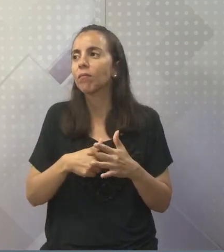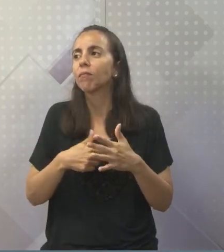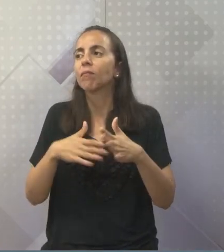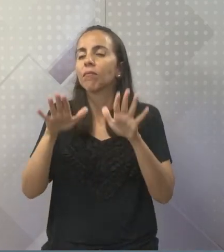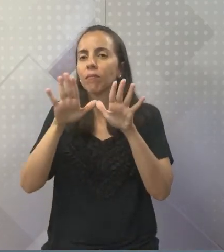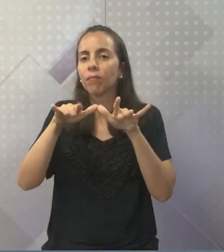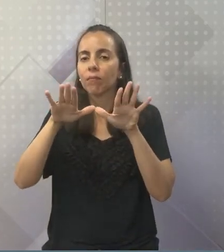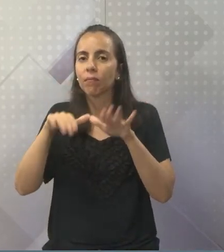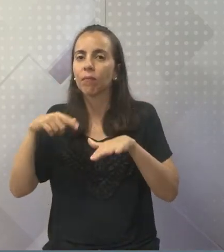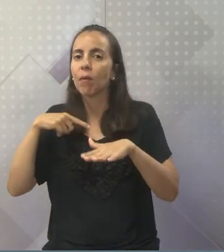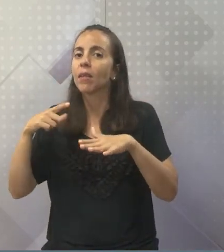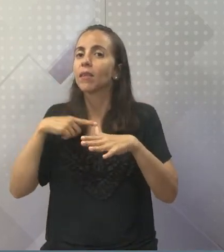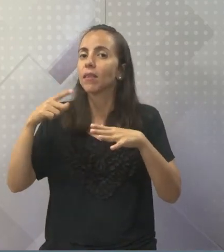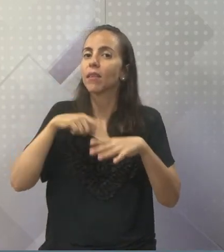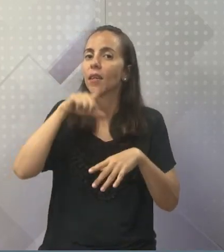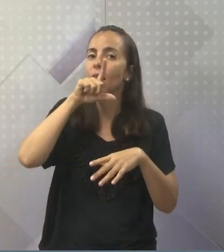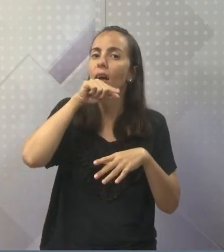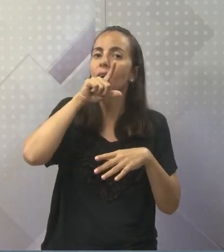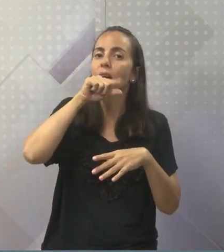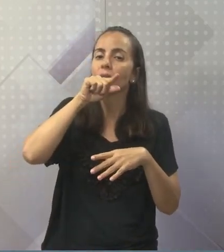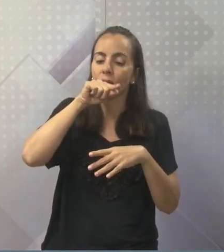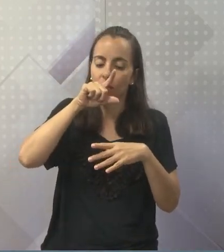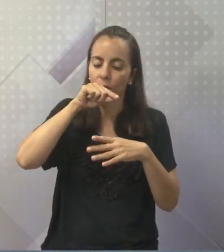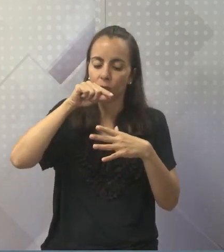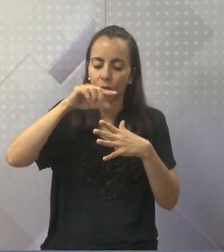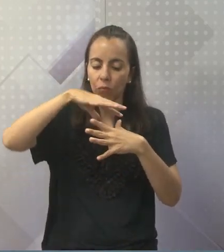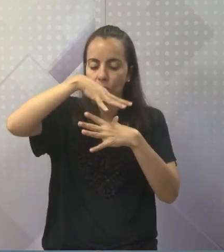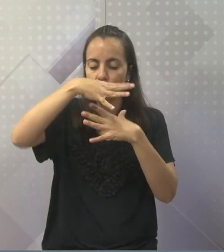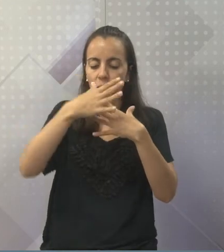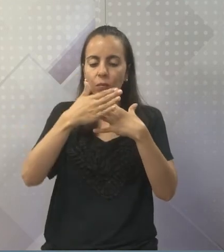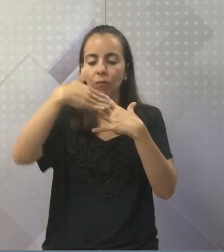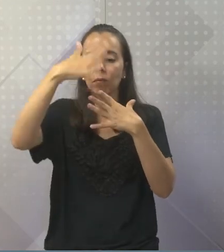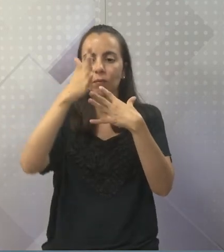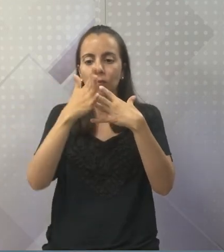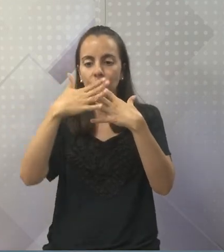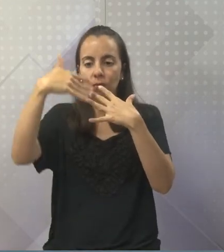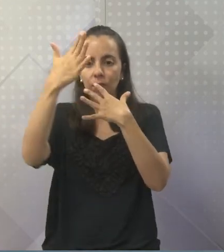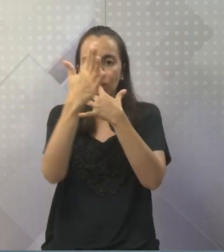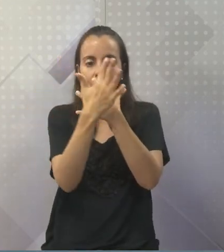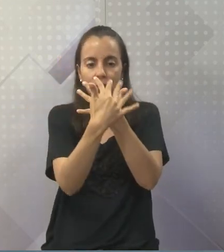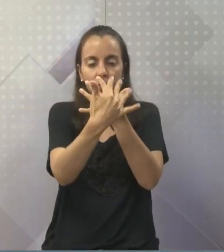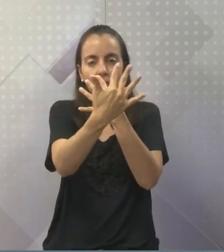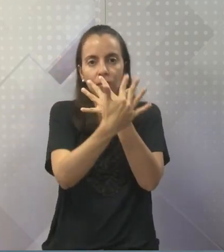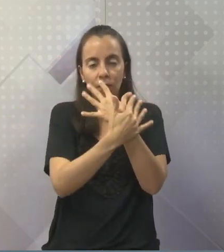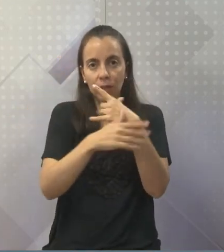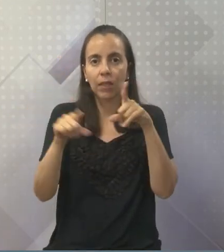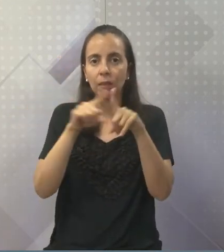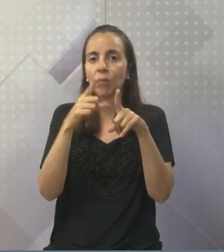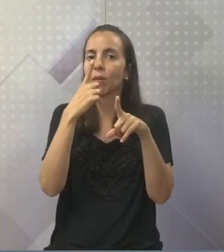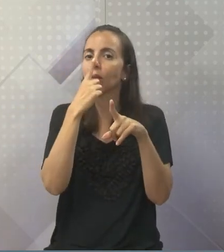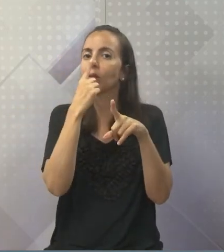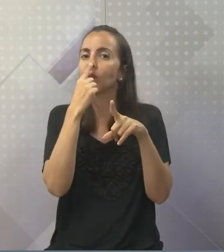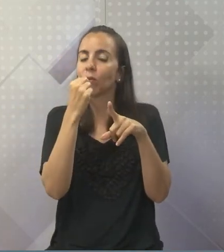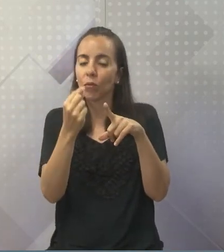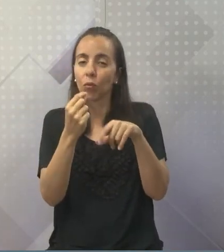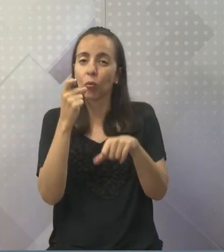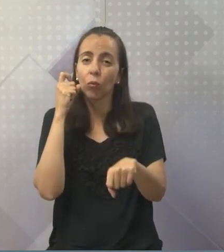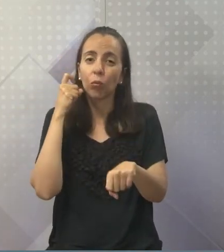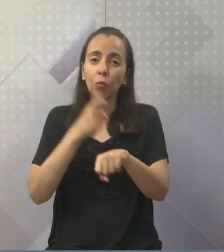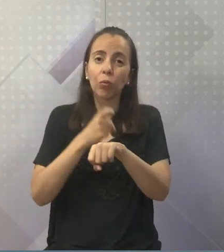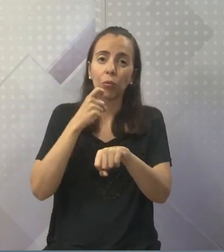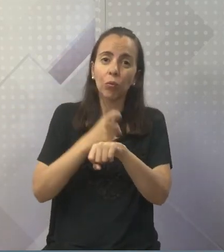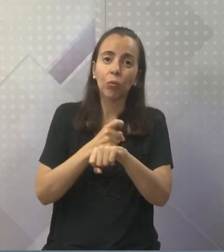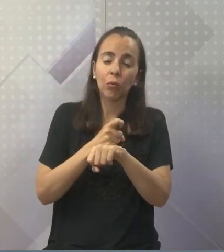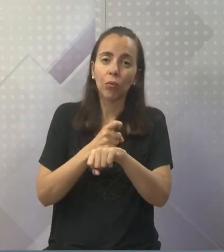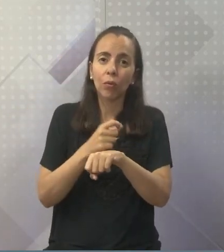de penas e a presença de um bico duro. Todo animal que tiver penas e um bico duro é